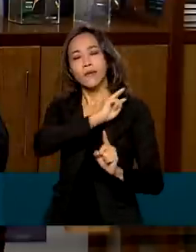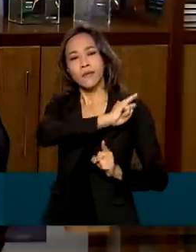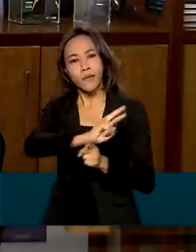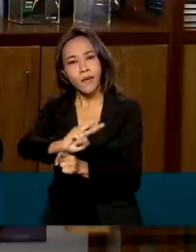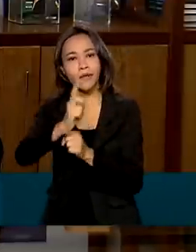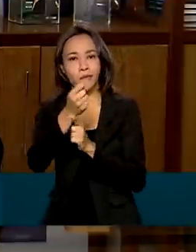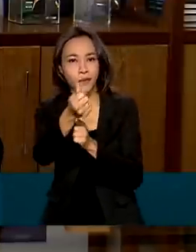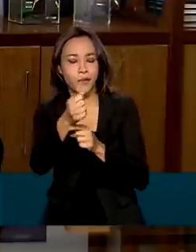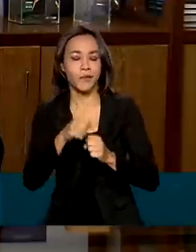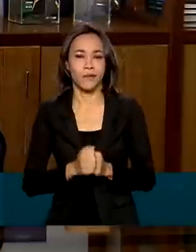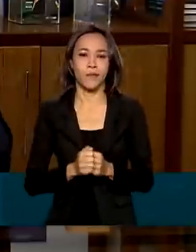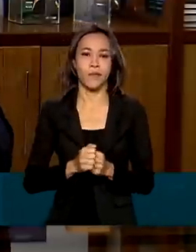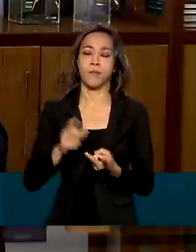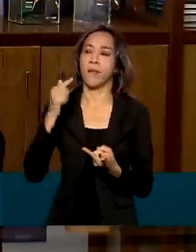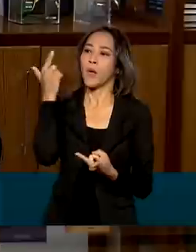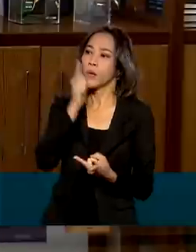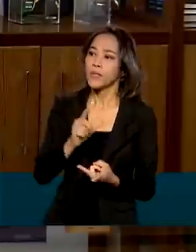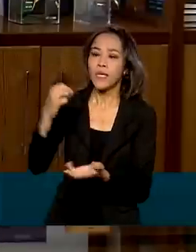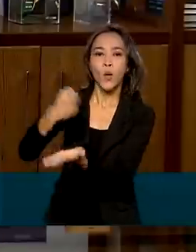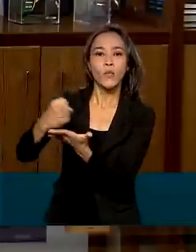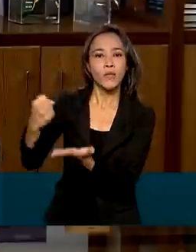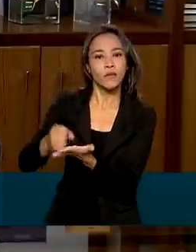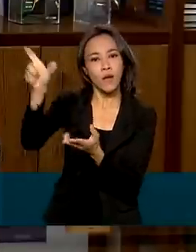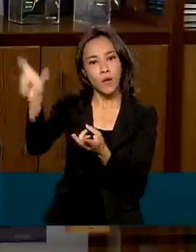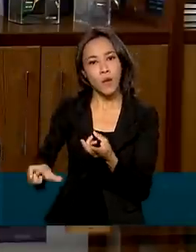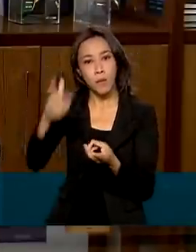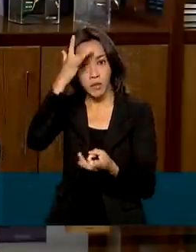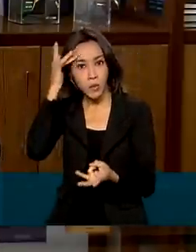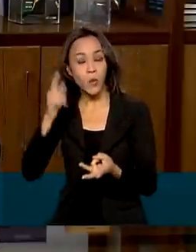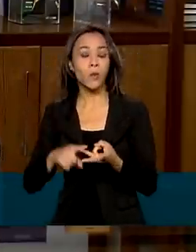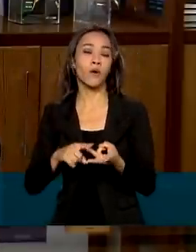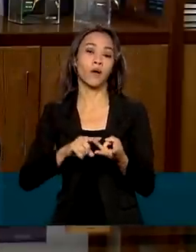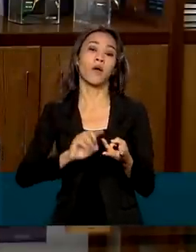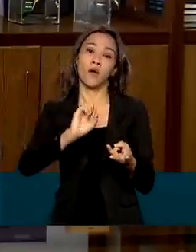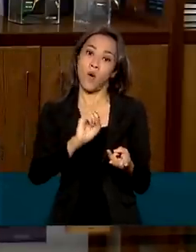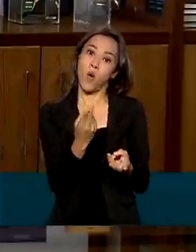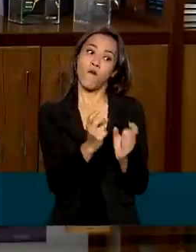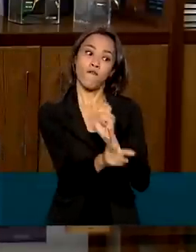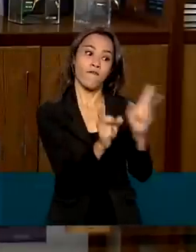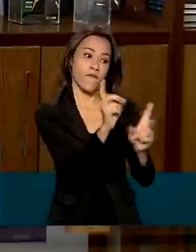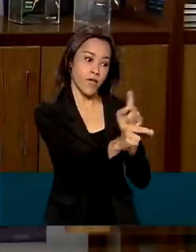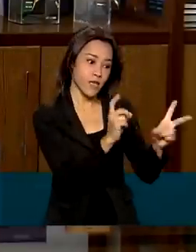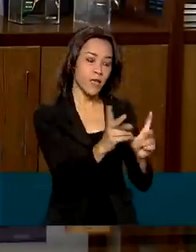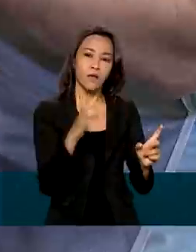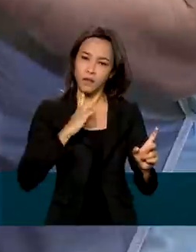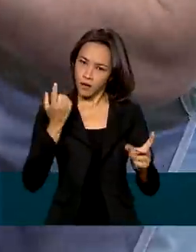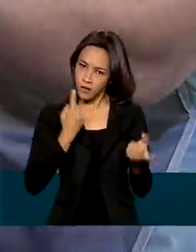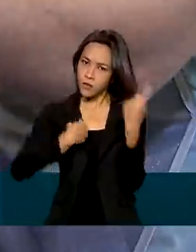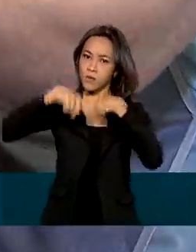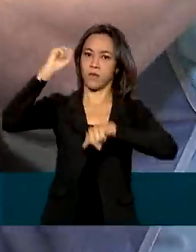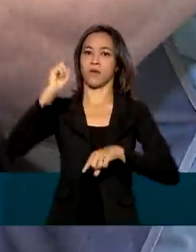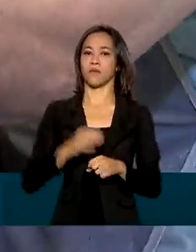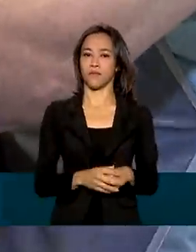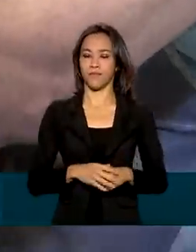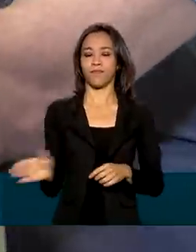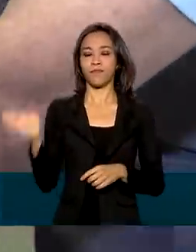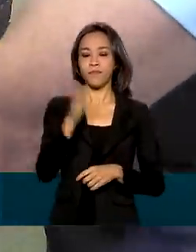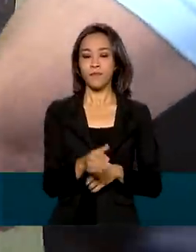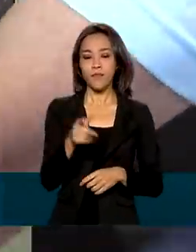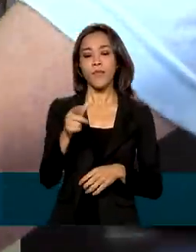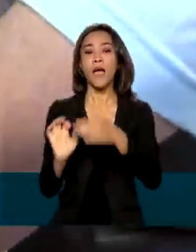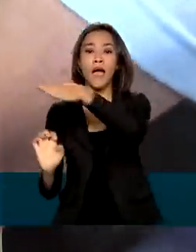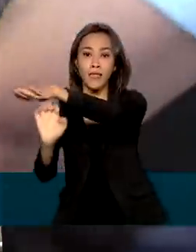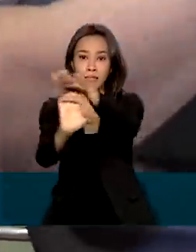consiga contratar uma pessoa, consiga vender o seu produto, você tenha mais sucesso. As pequenas empresas